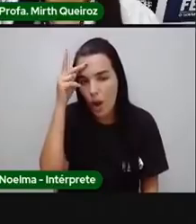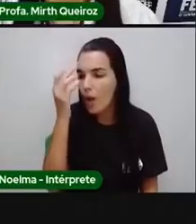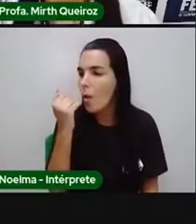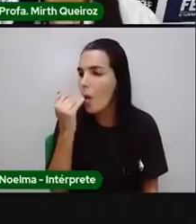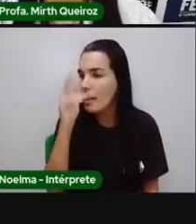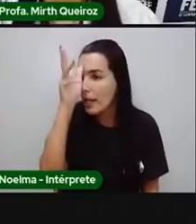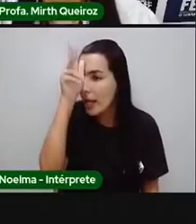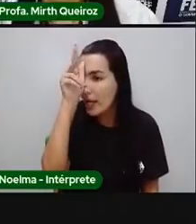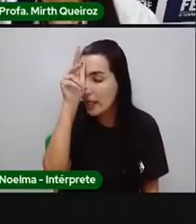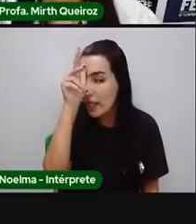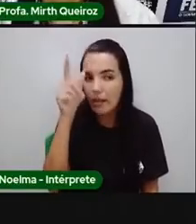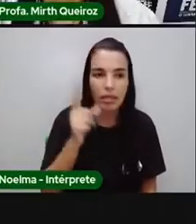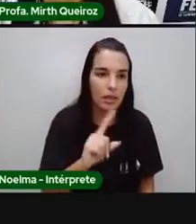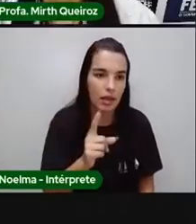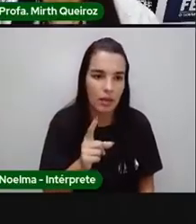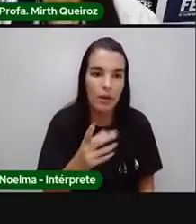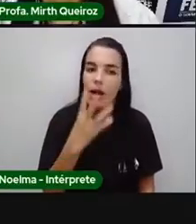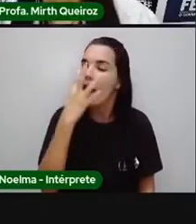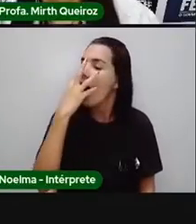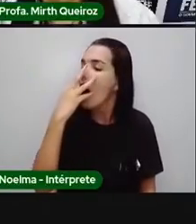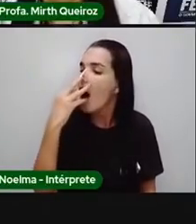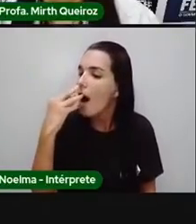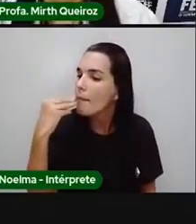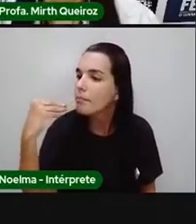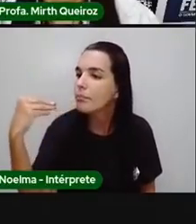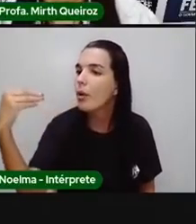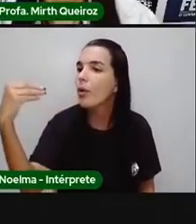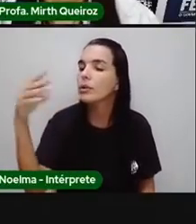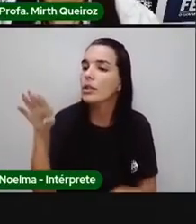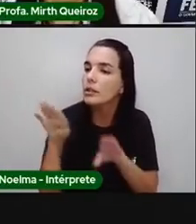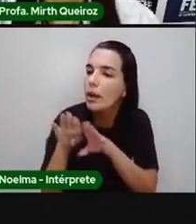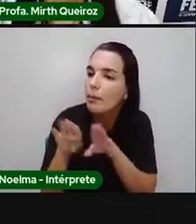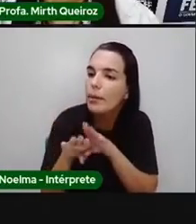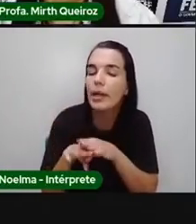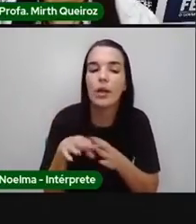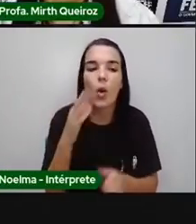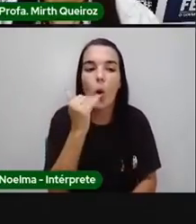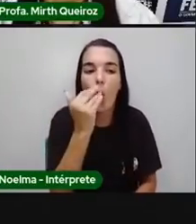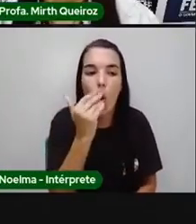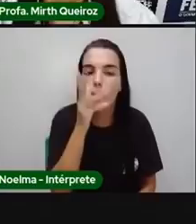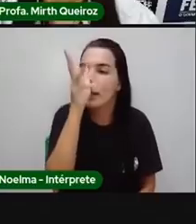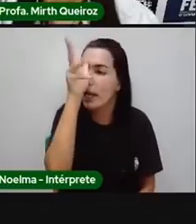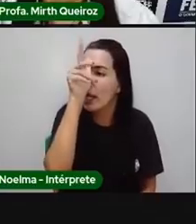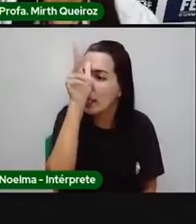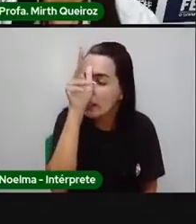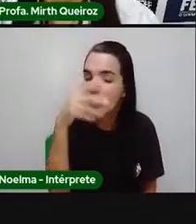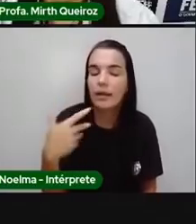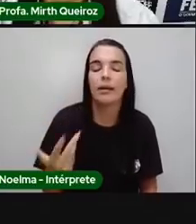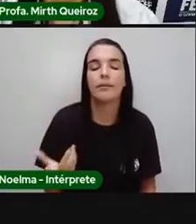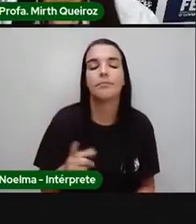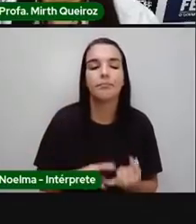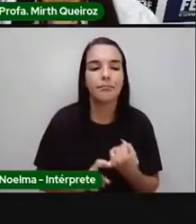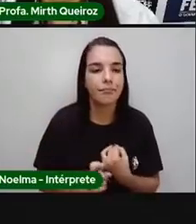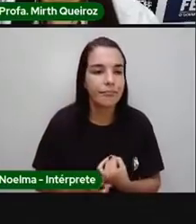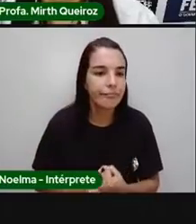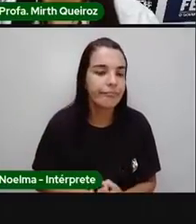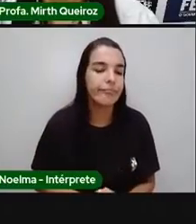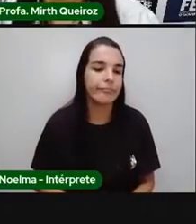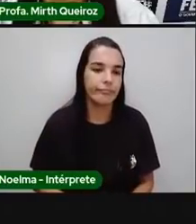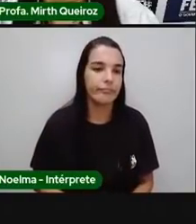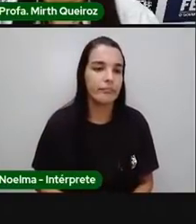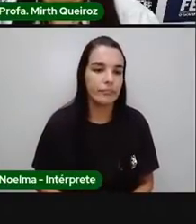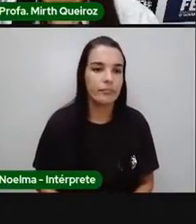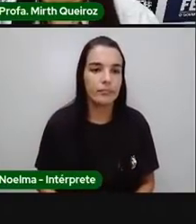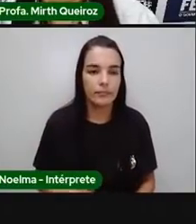tem, por exemplo, raposa, né? Que comem, às vezes, invadem até fazendas para comer as galinhas. Ela também é um alimento